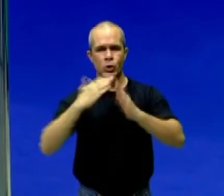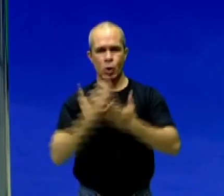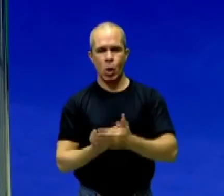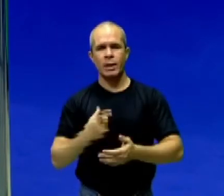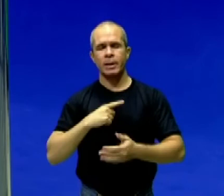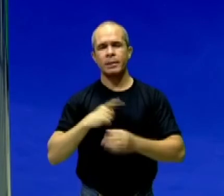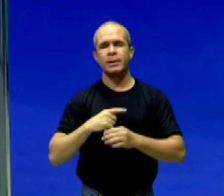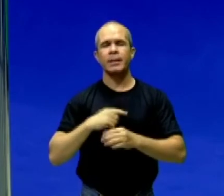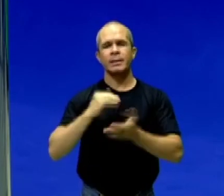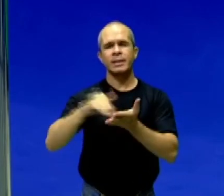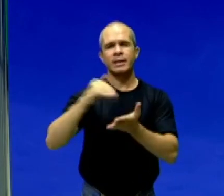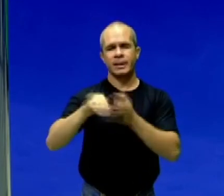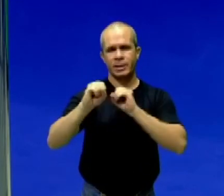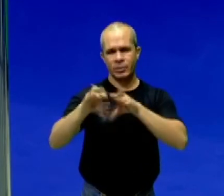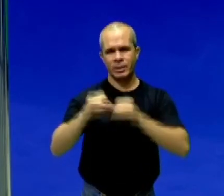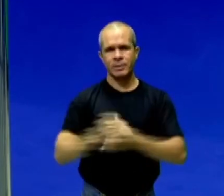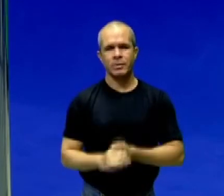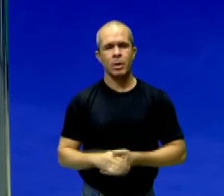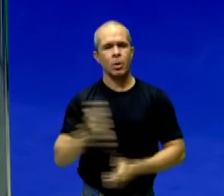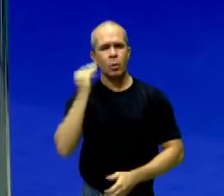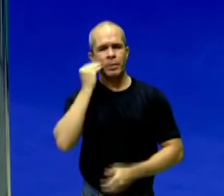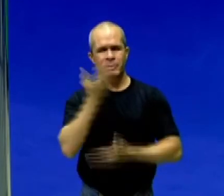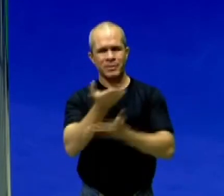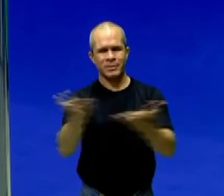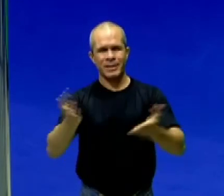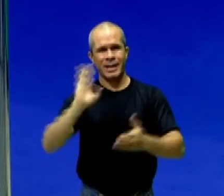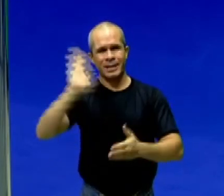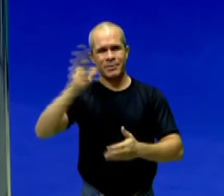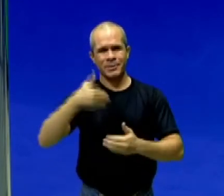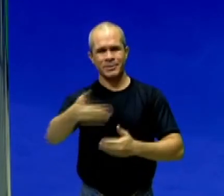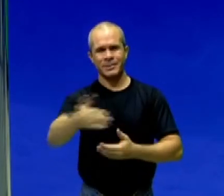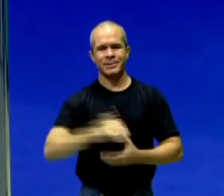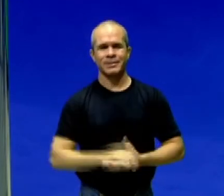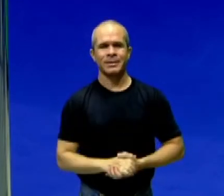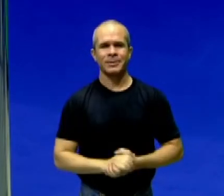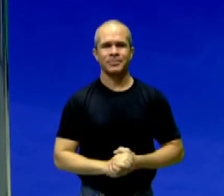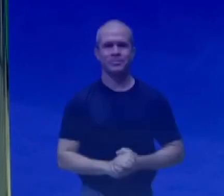Secretaria de Educação. Um beijo a todos e até a próxima.